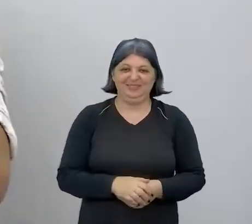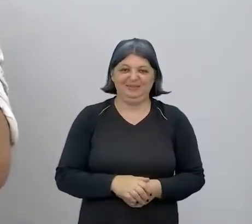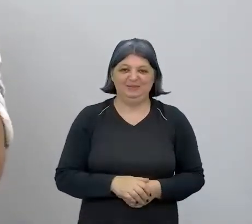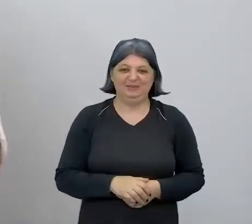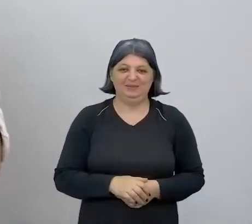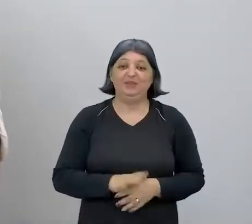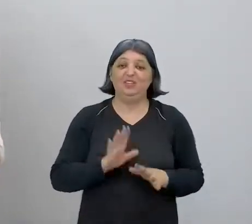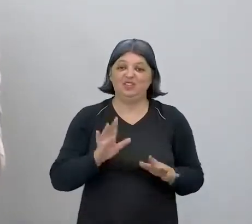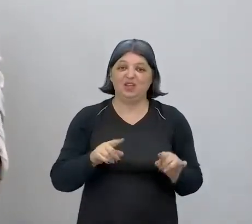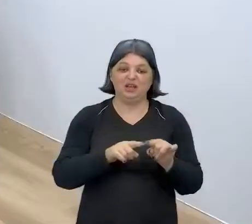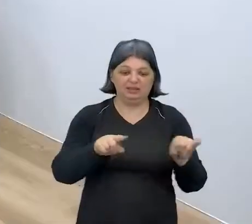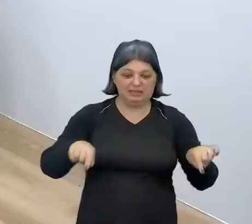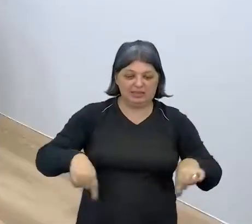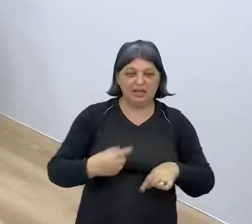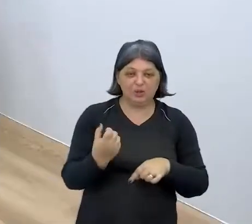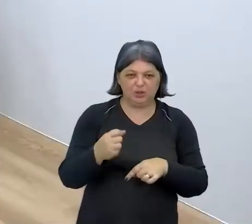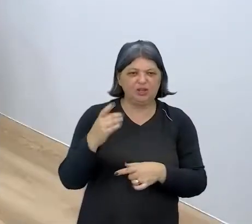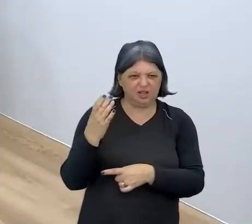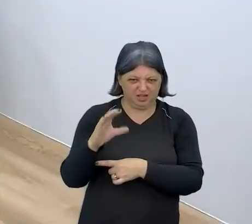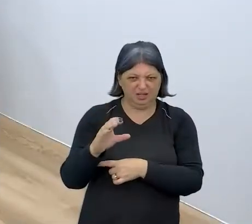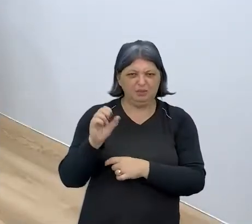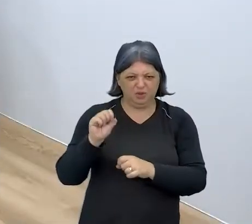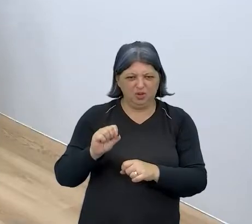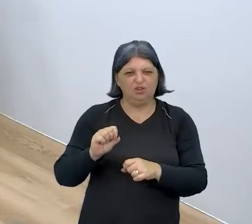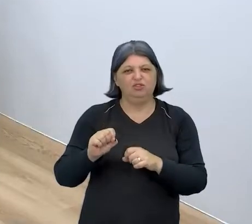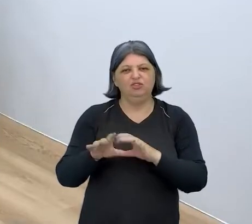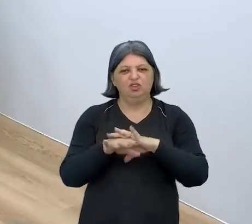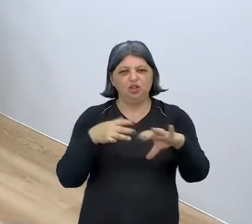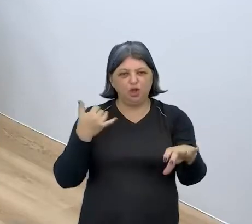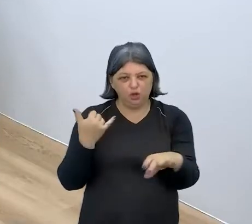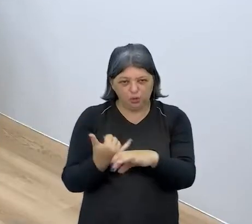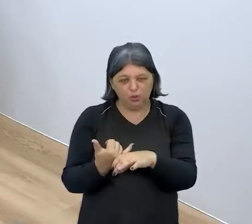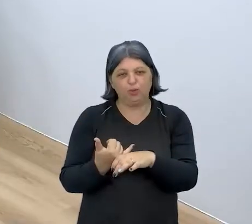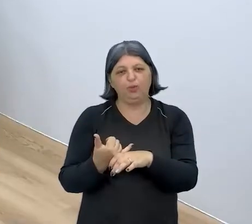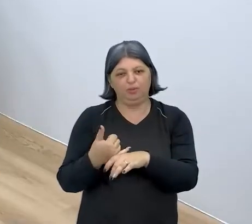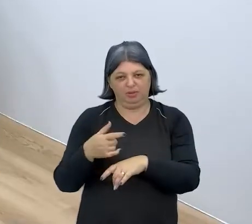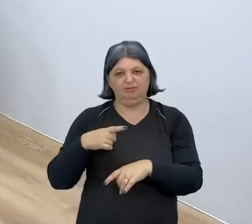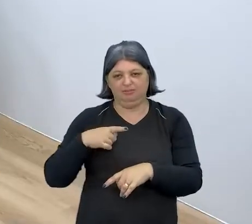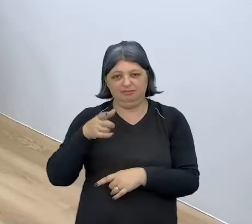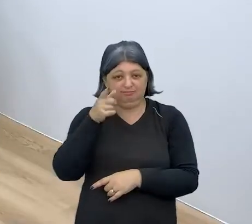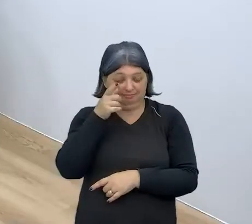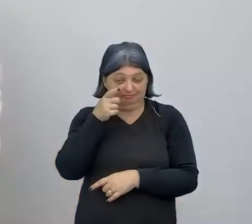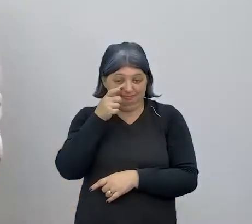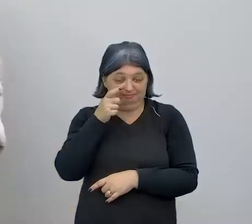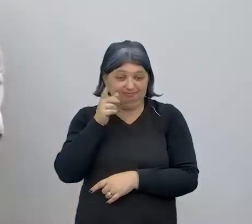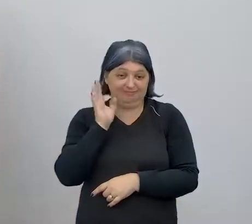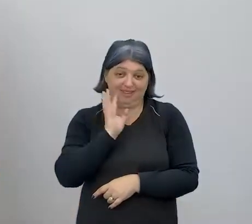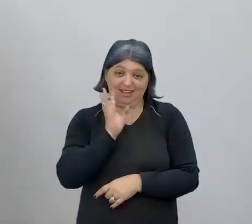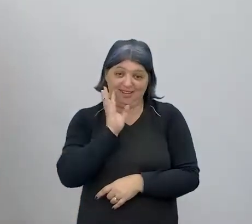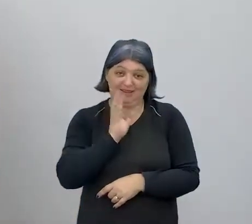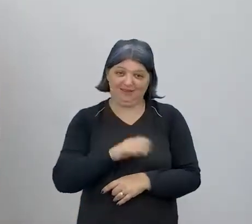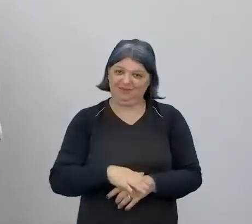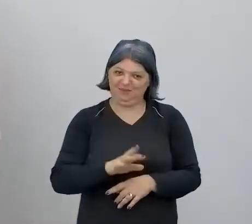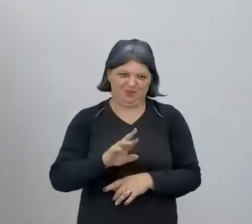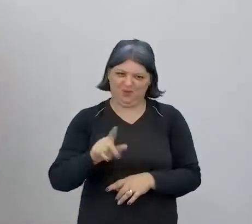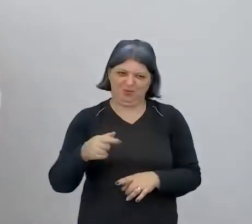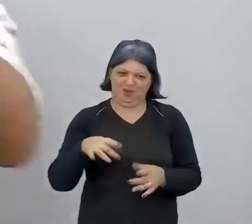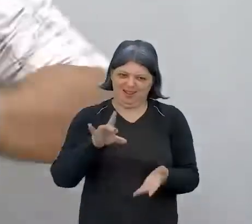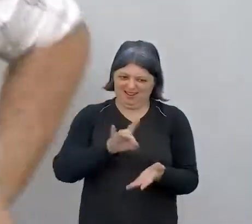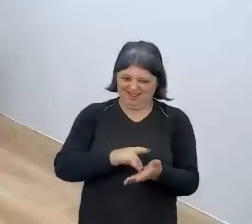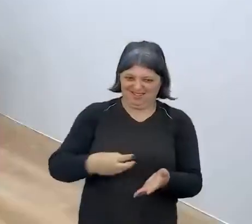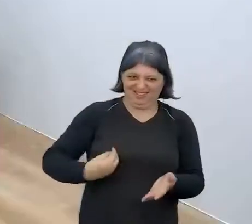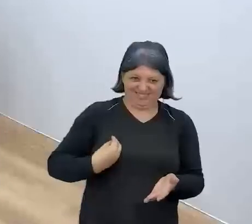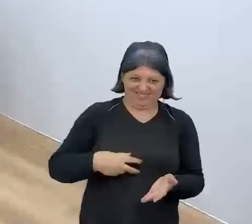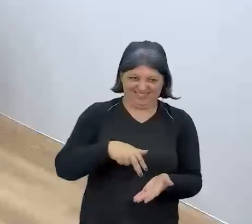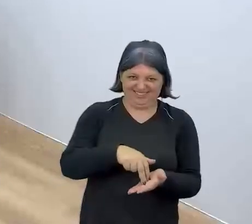O Sala 8, que é o canal dela, você pode procurar aí no YouTube, muito legal. Interessantíssimo mesmo, de verdade. Não é porque ela está aqui, não. Eu vou até